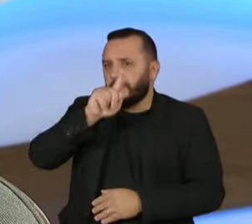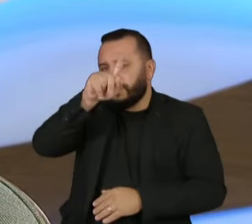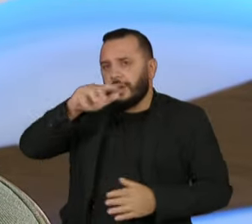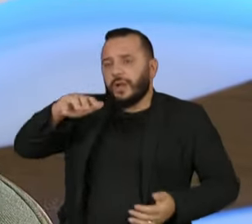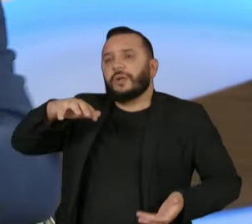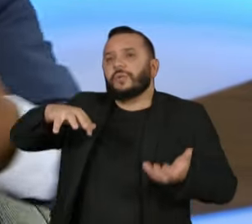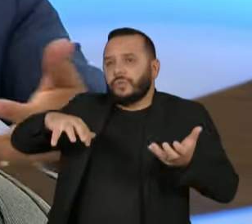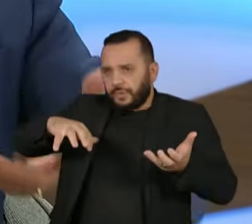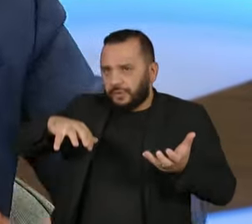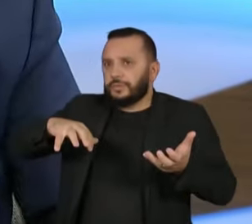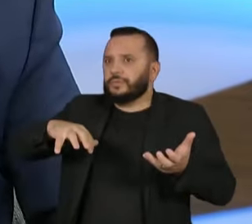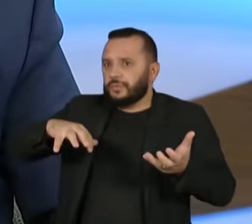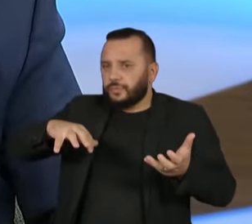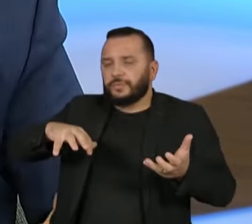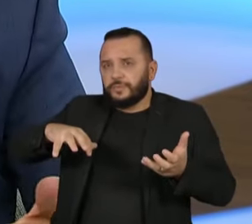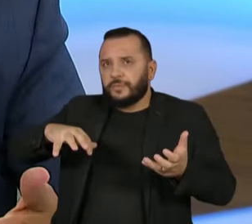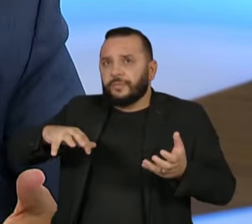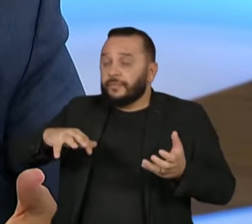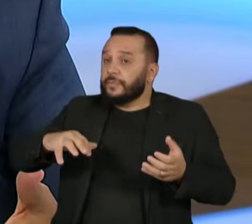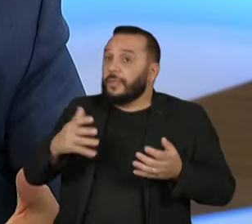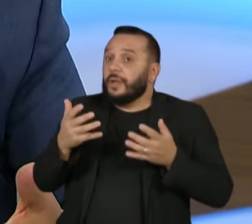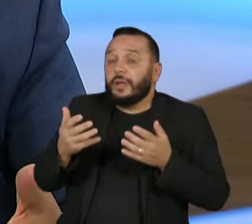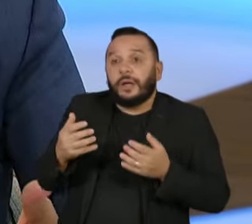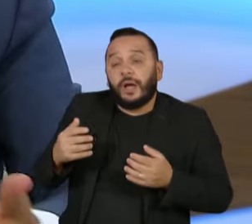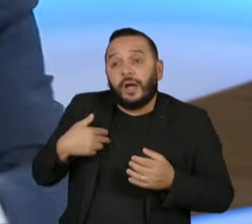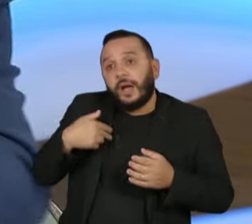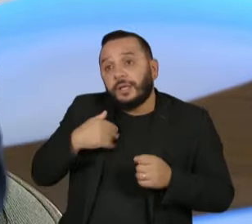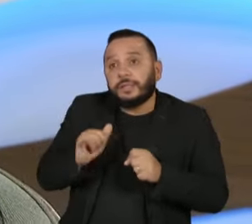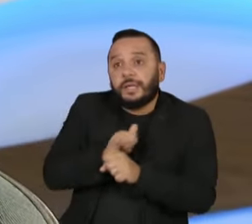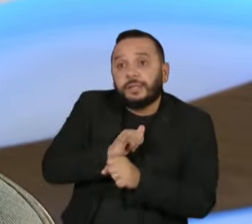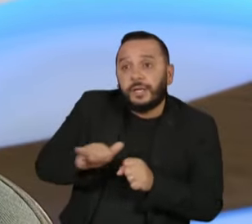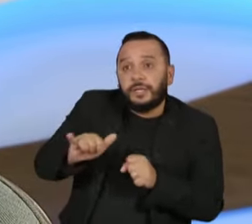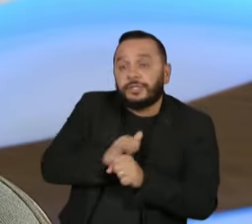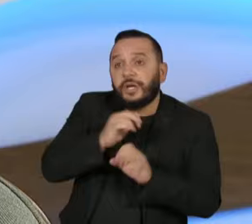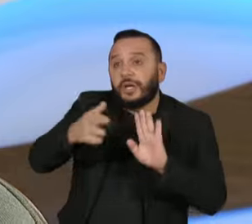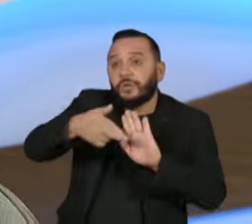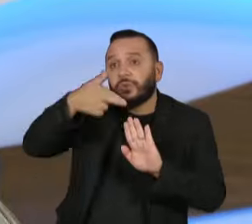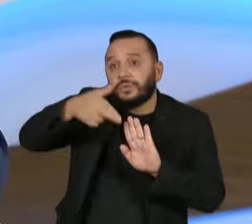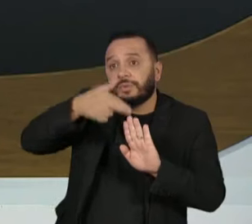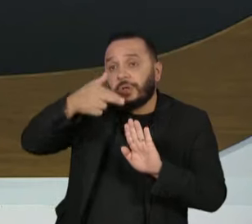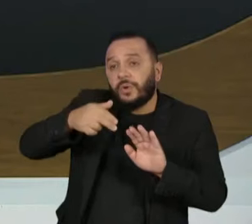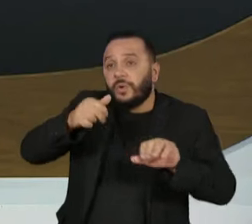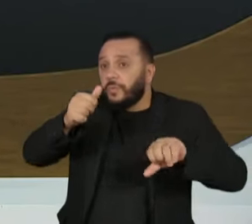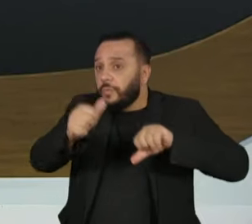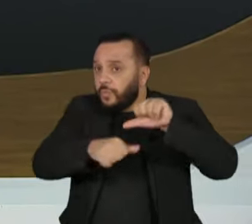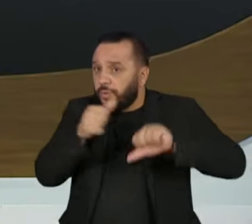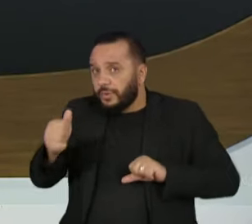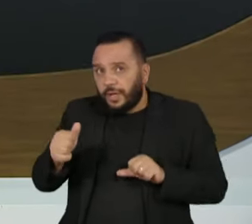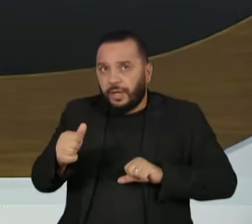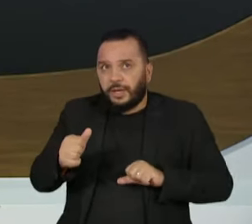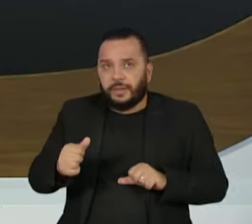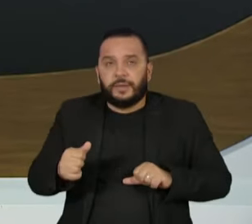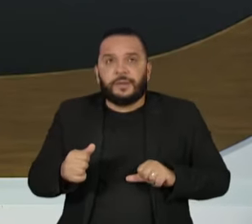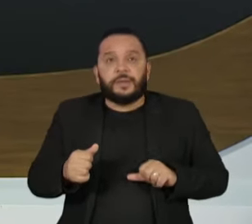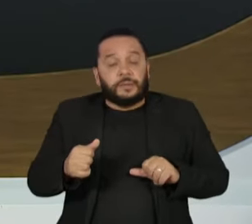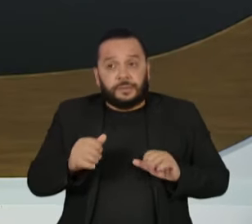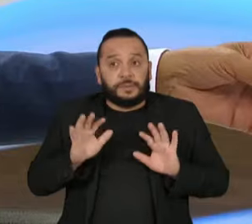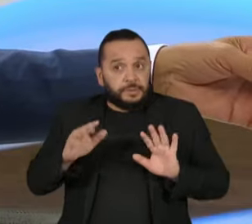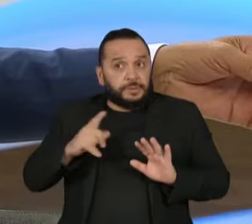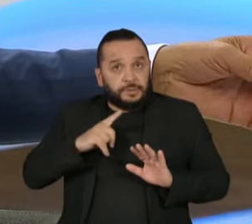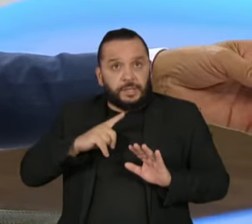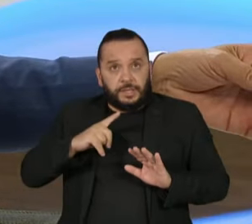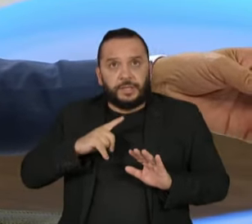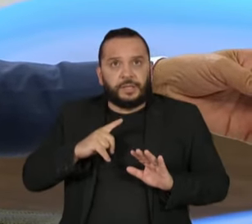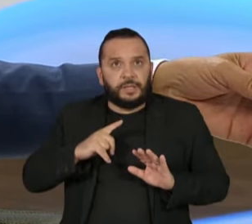alternativa é alterar essa resolução para que se tenha para as emendas de